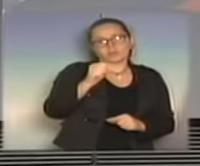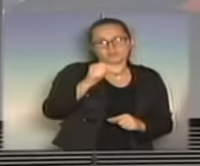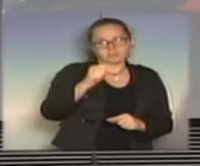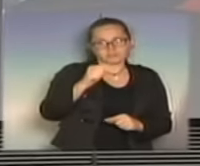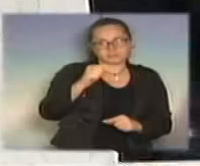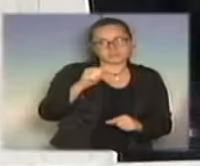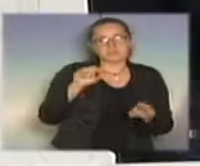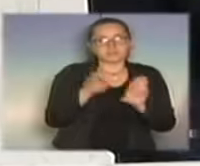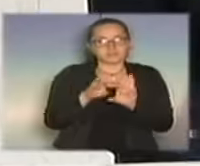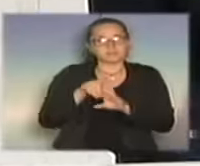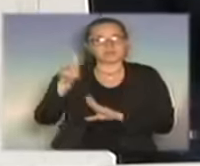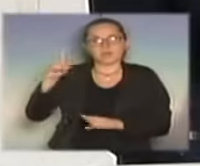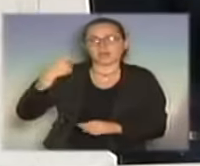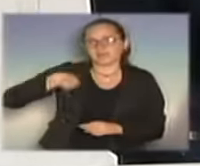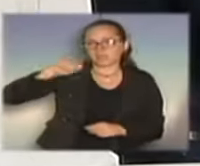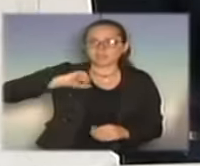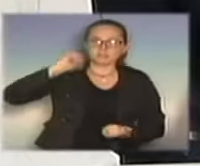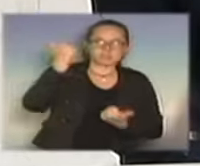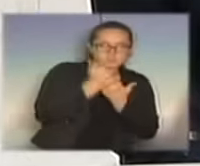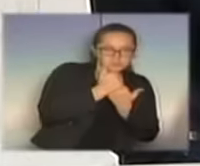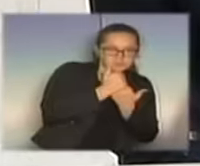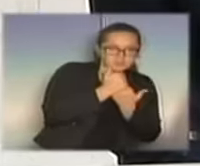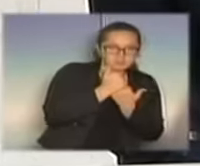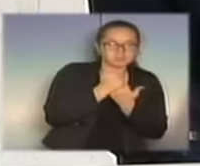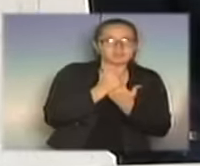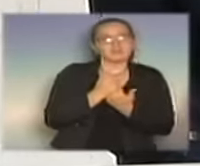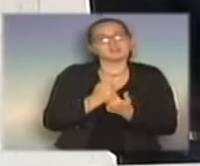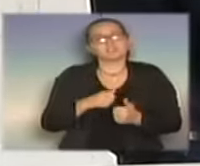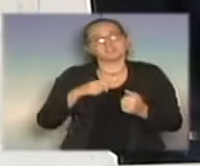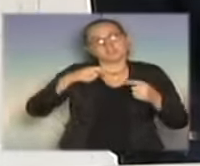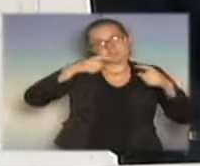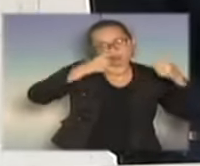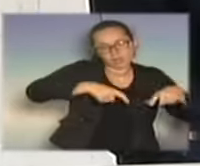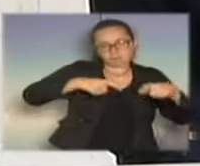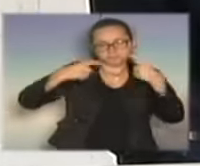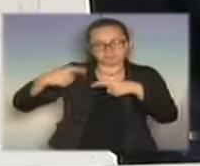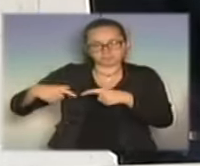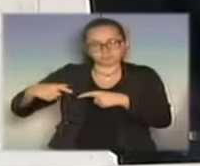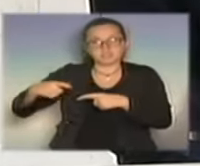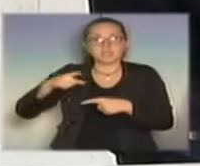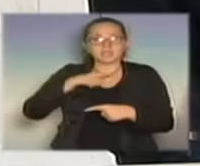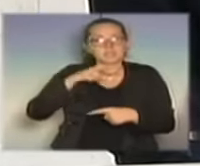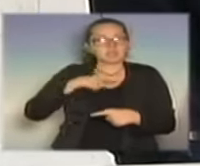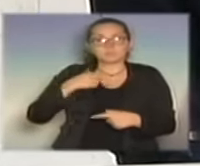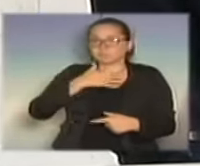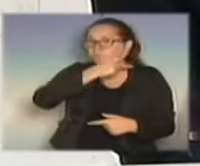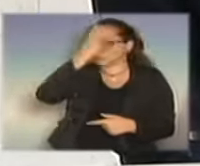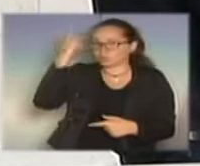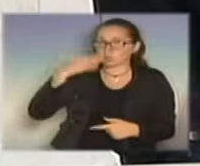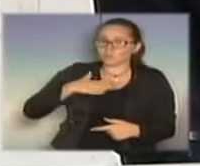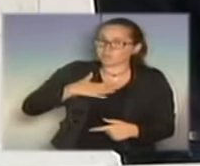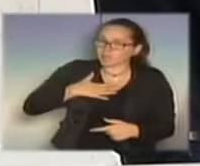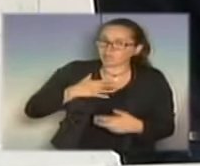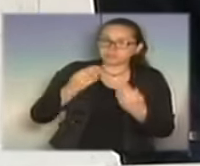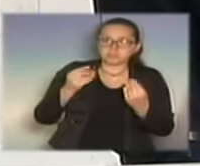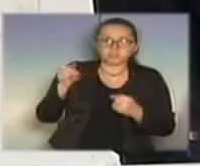Ele também era delegado substituto nas delegacias de Pedranópolis e Fernandópolis e era muito bem quisto na região.